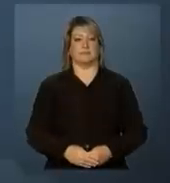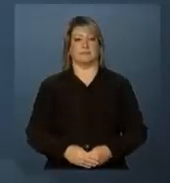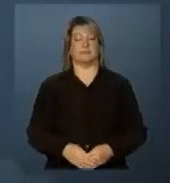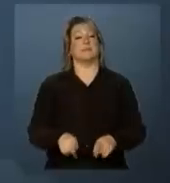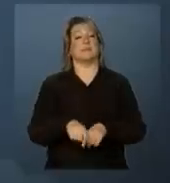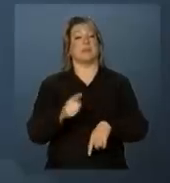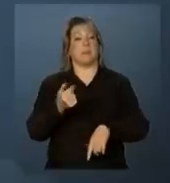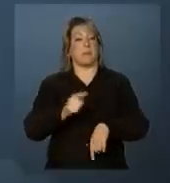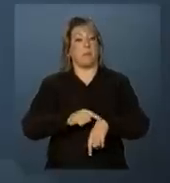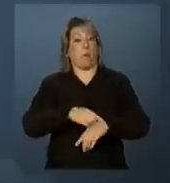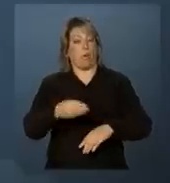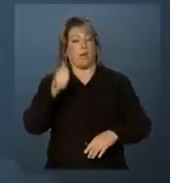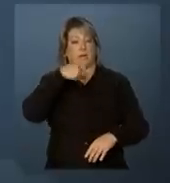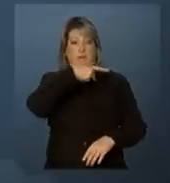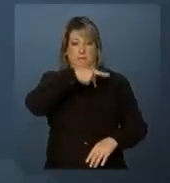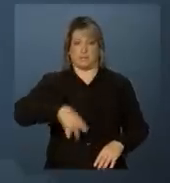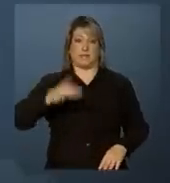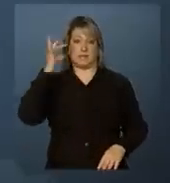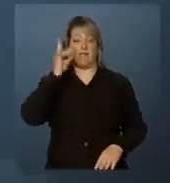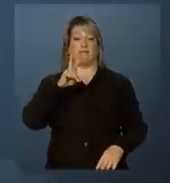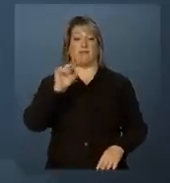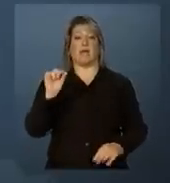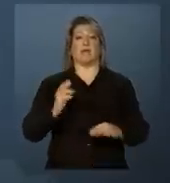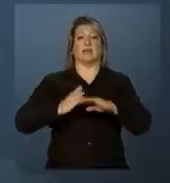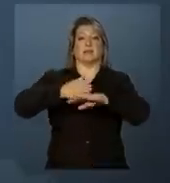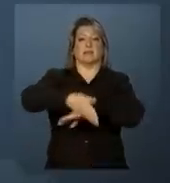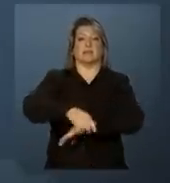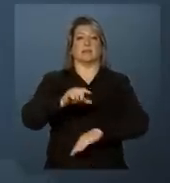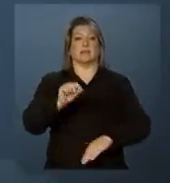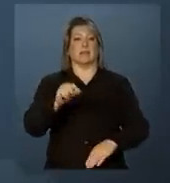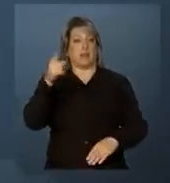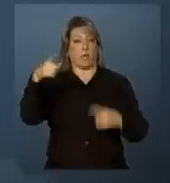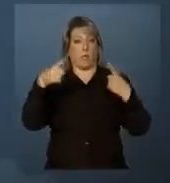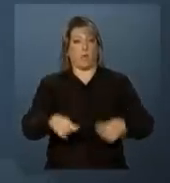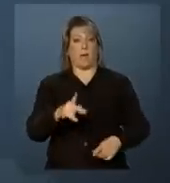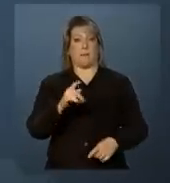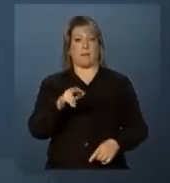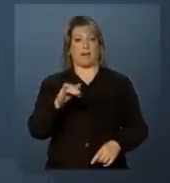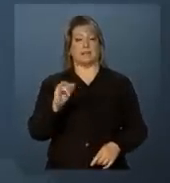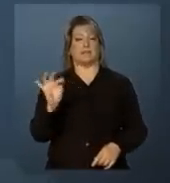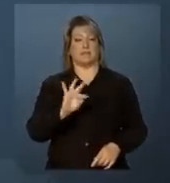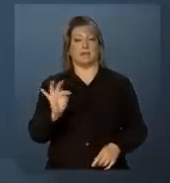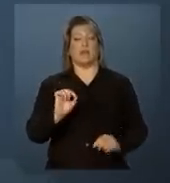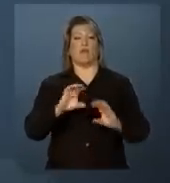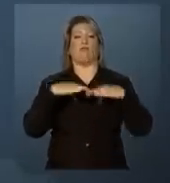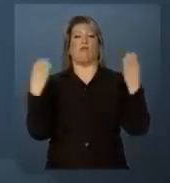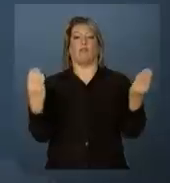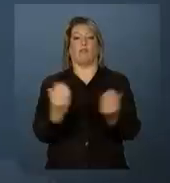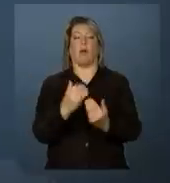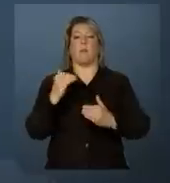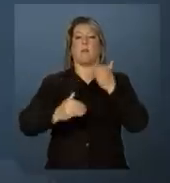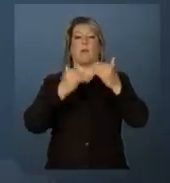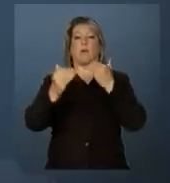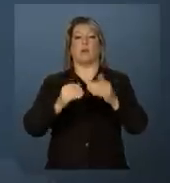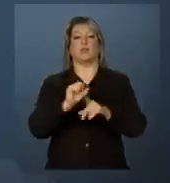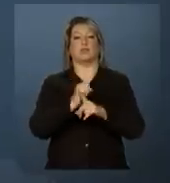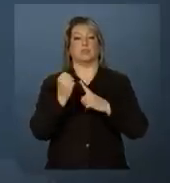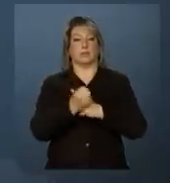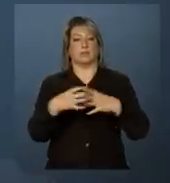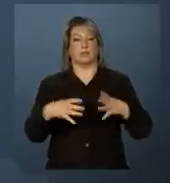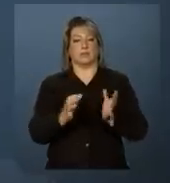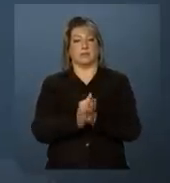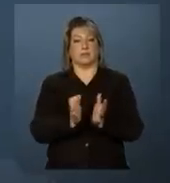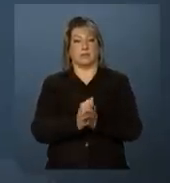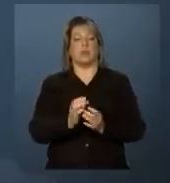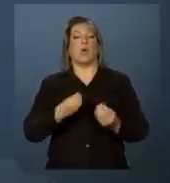E daqui a pouco, a presidenta Dilma Rousseff vai participar em Paris do Fórum pelo Progresso Social, o crescimento como